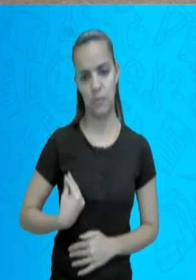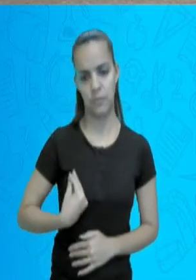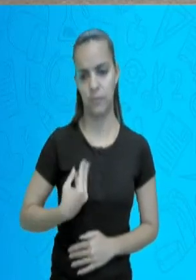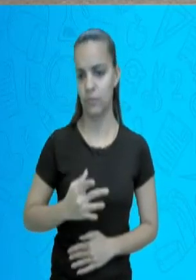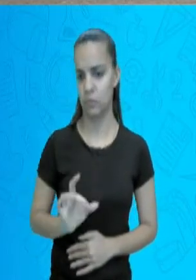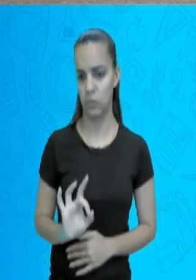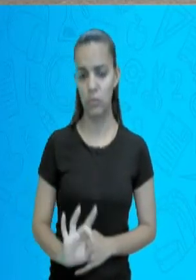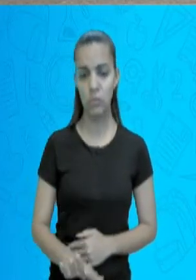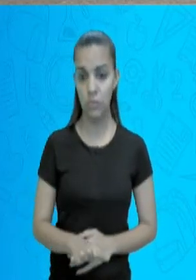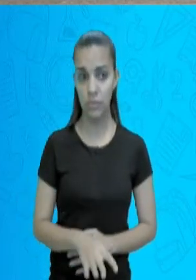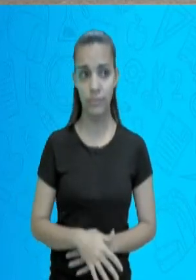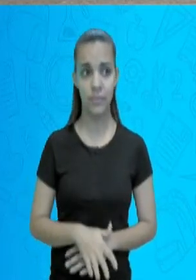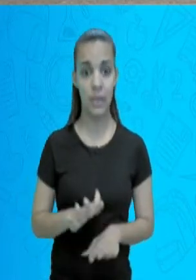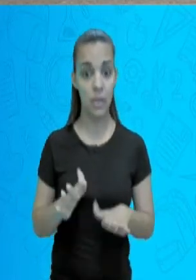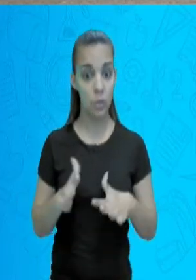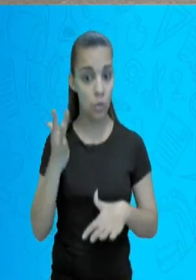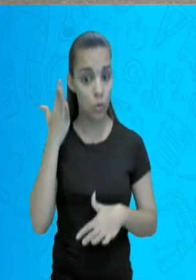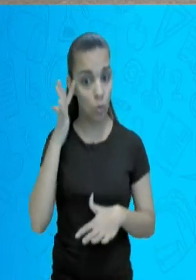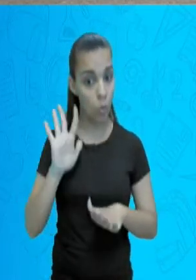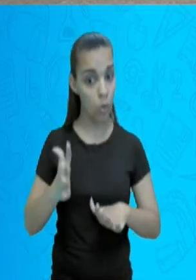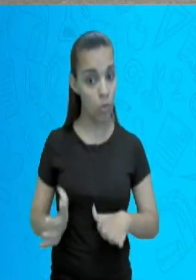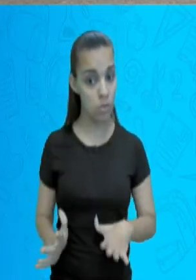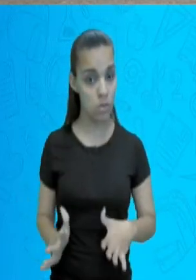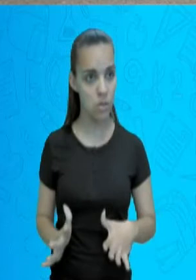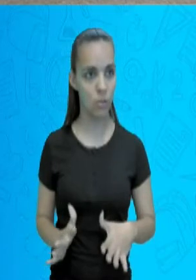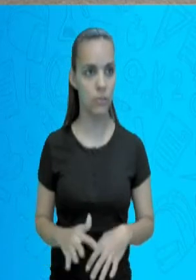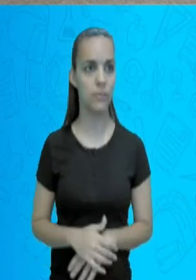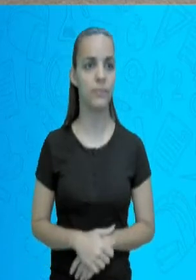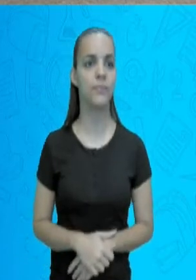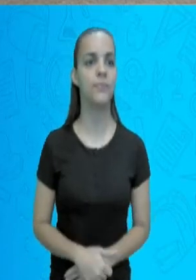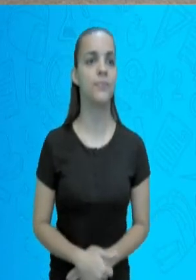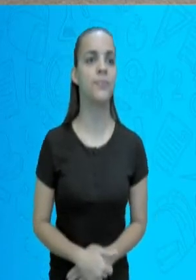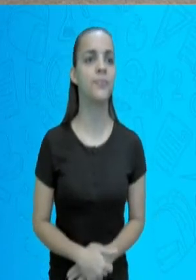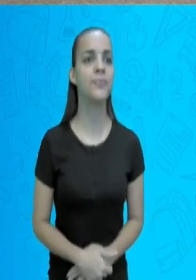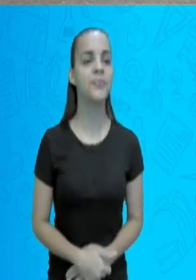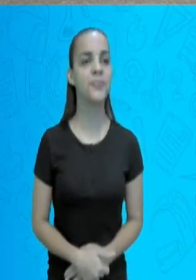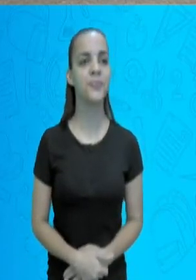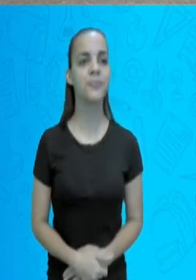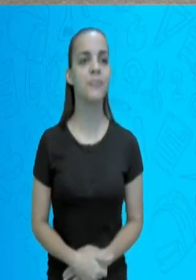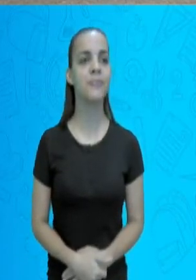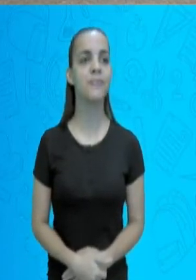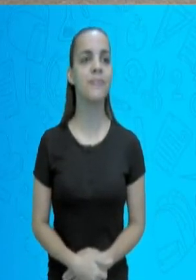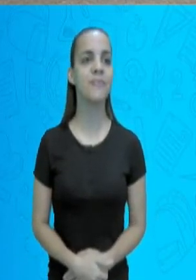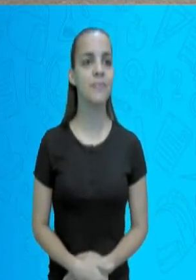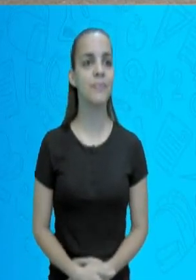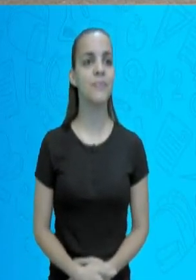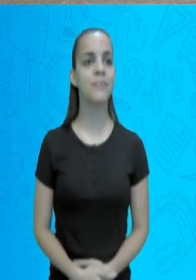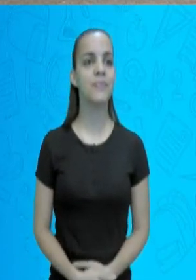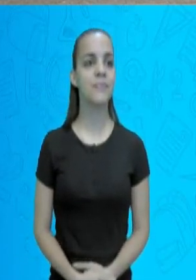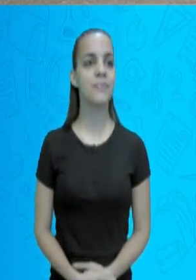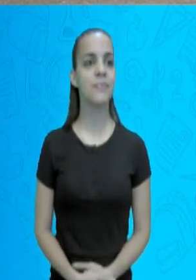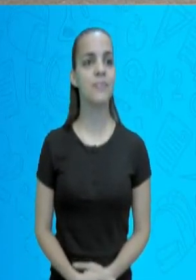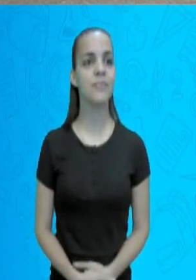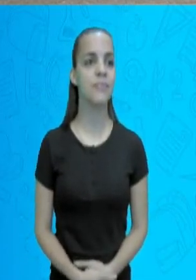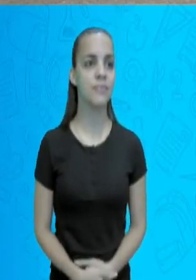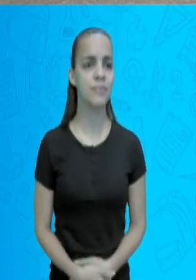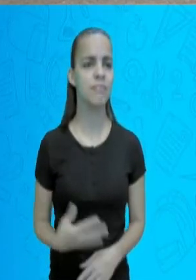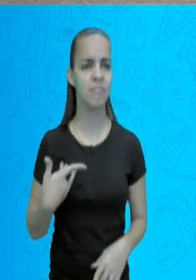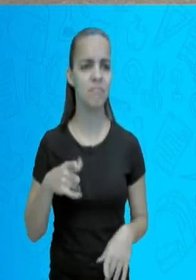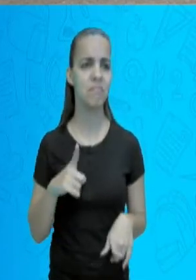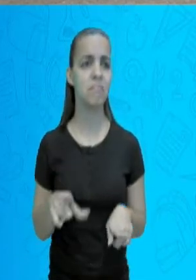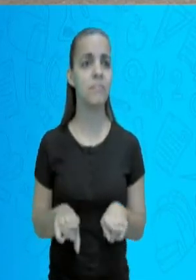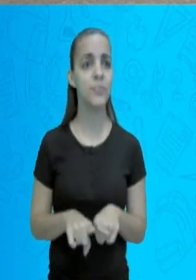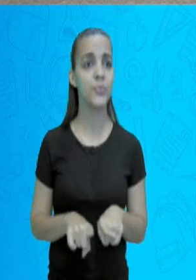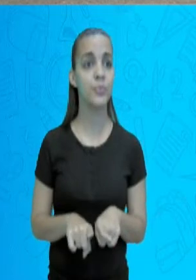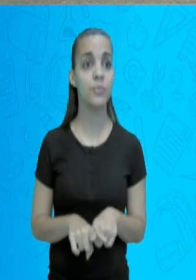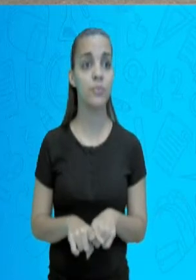Hoje, já é de 80, já ultrapassa. Ok? E nós temos também